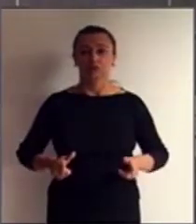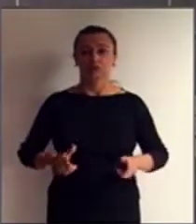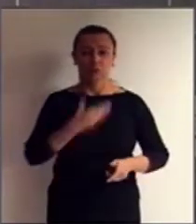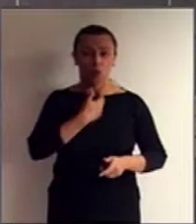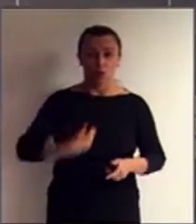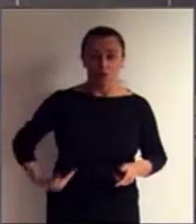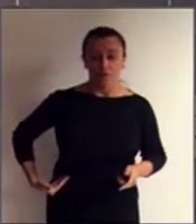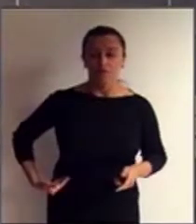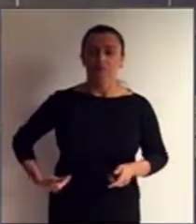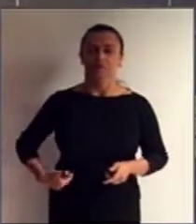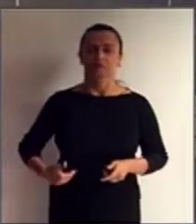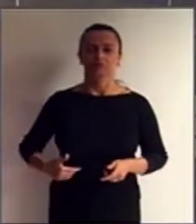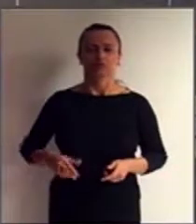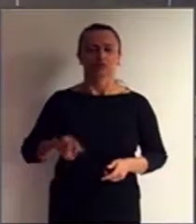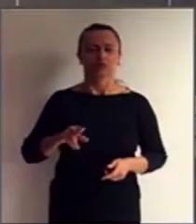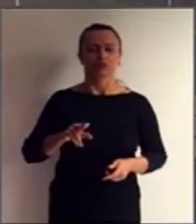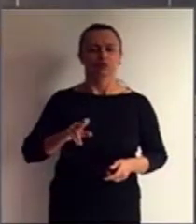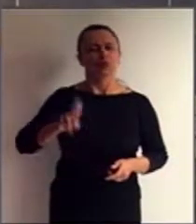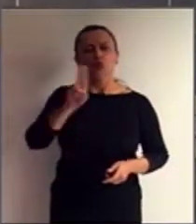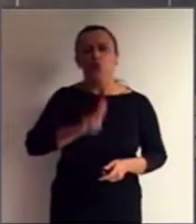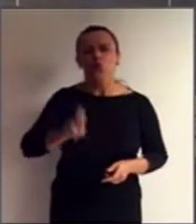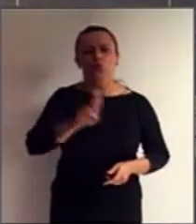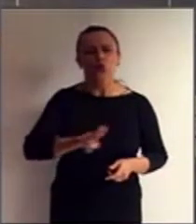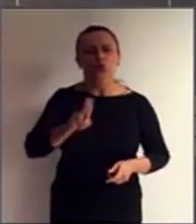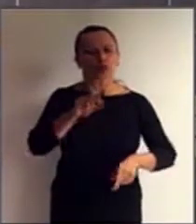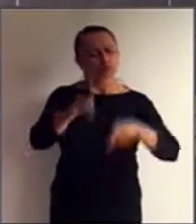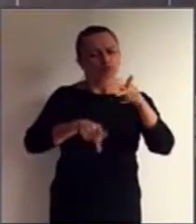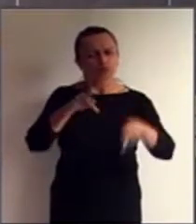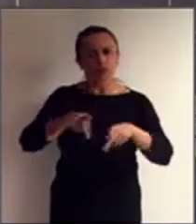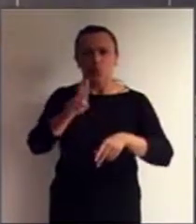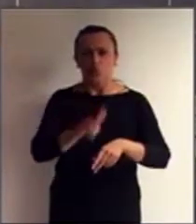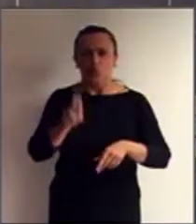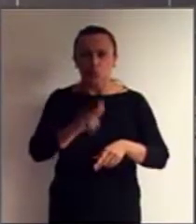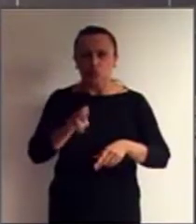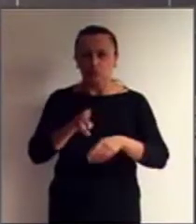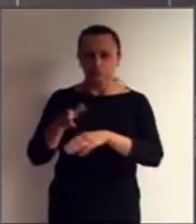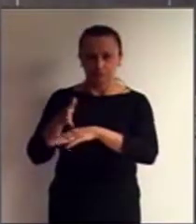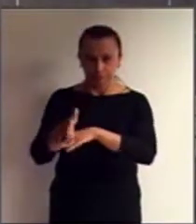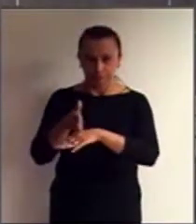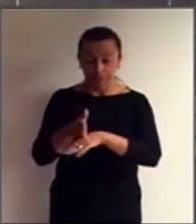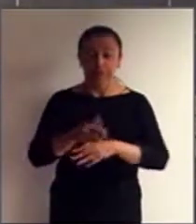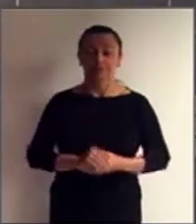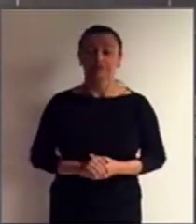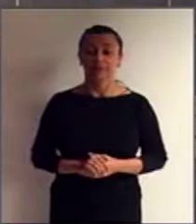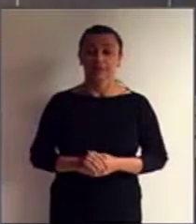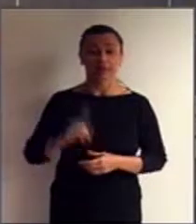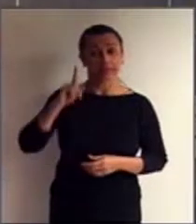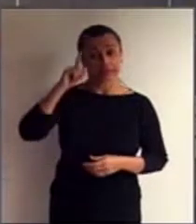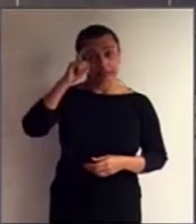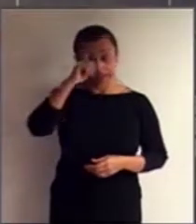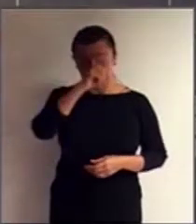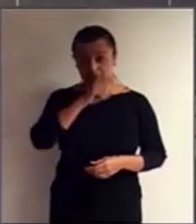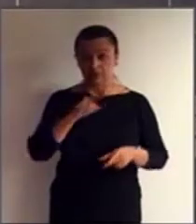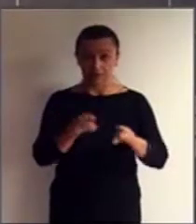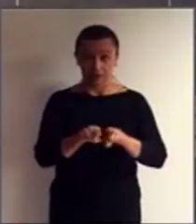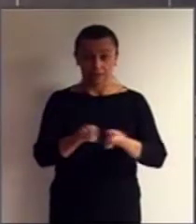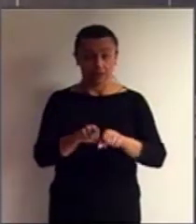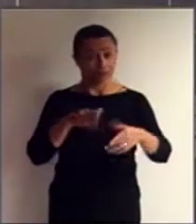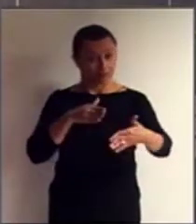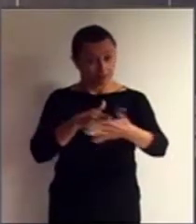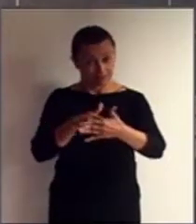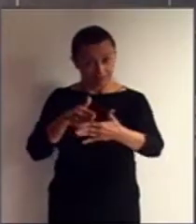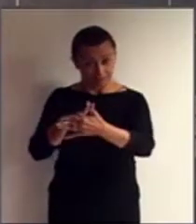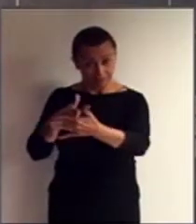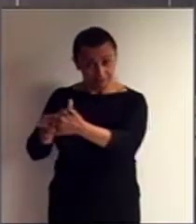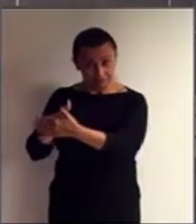prédios de uso coletivo, sejam as dificuldades e as barreiras